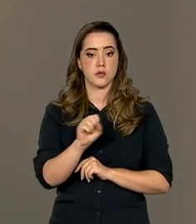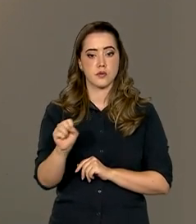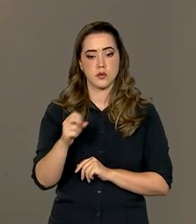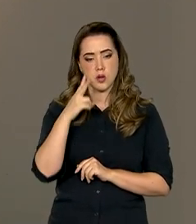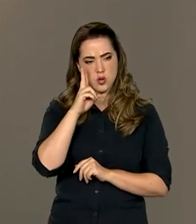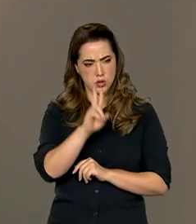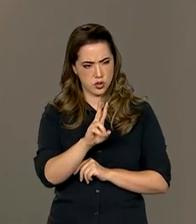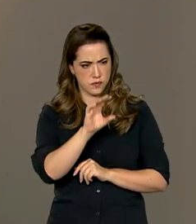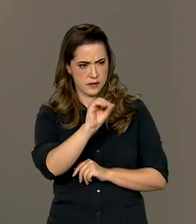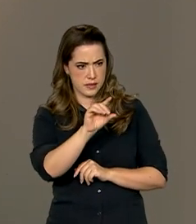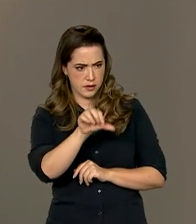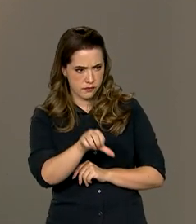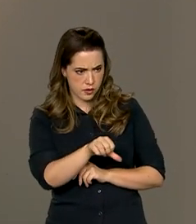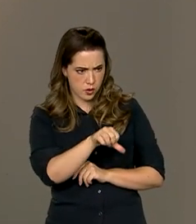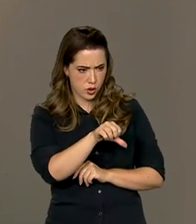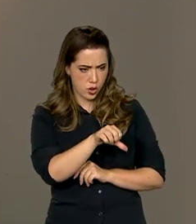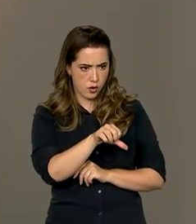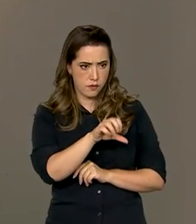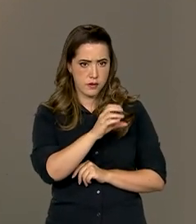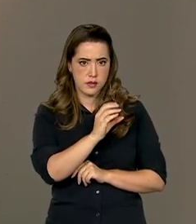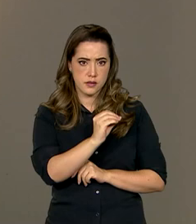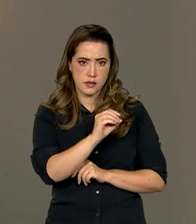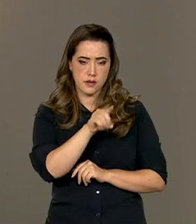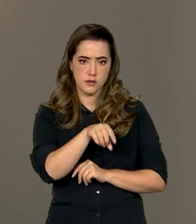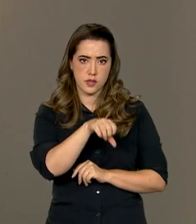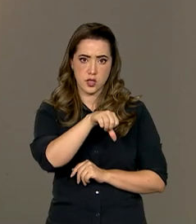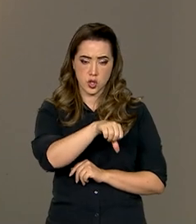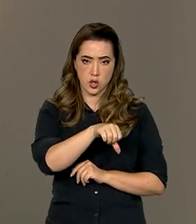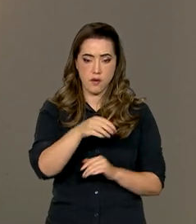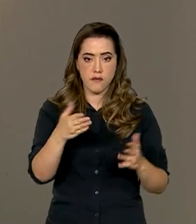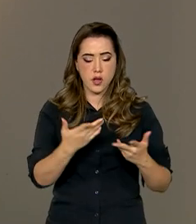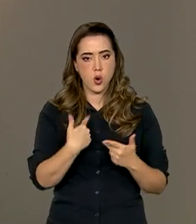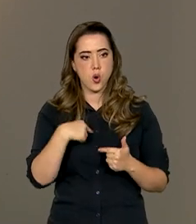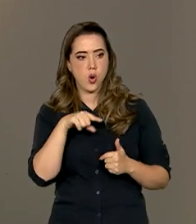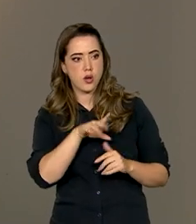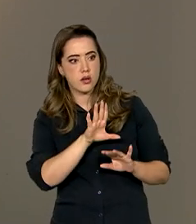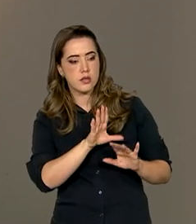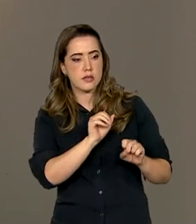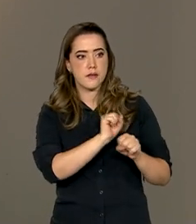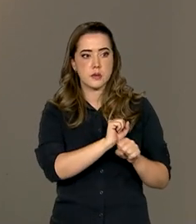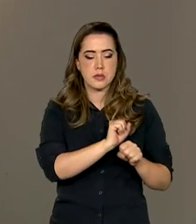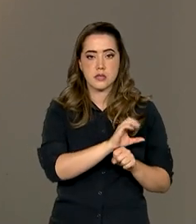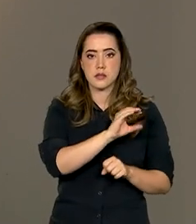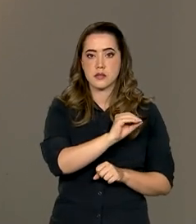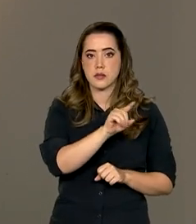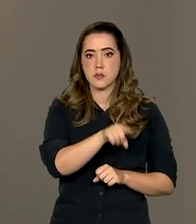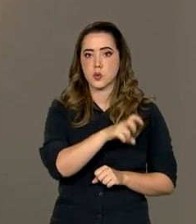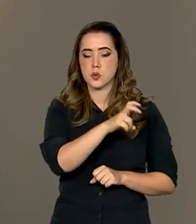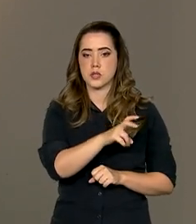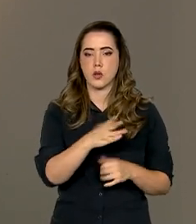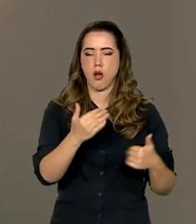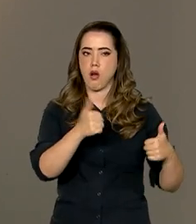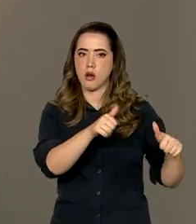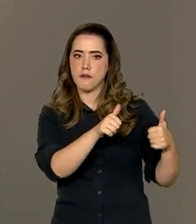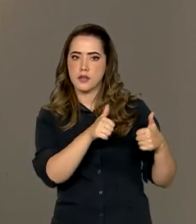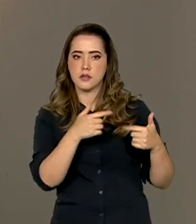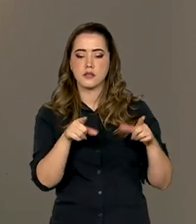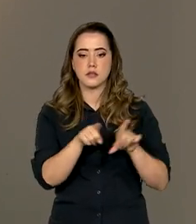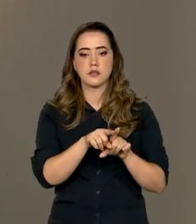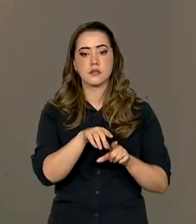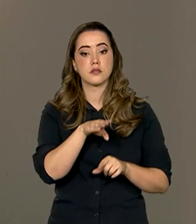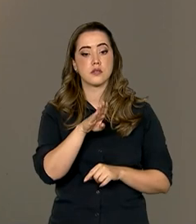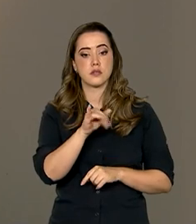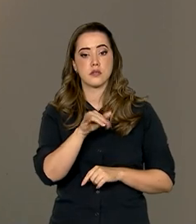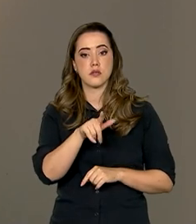esperava 0,5, né? E aí agora começa a refletir exatamente nessa avaliação aí. E o boletim Focus